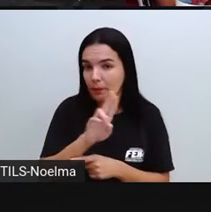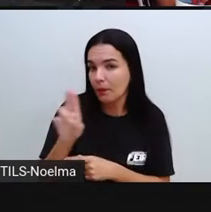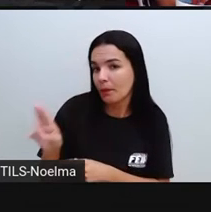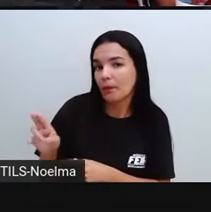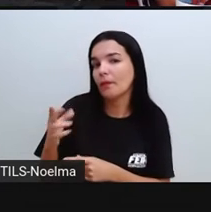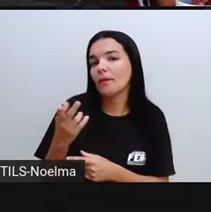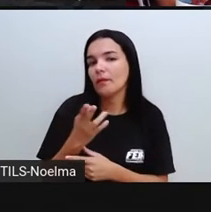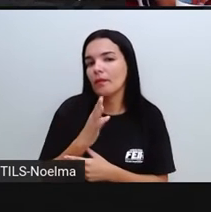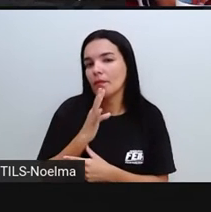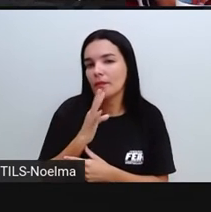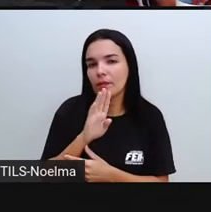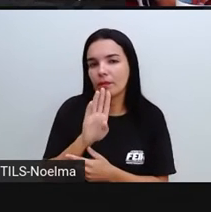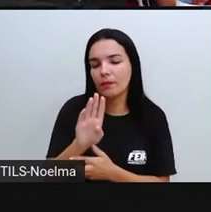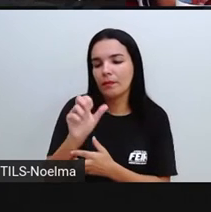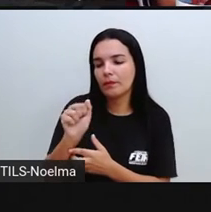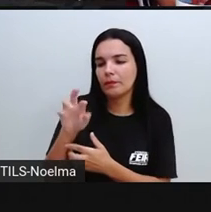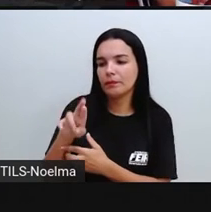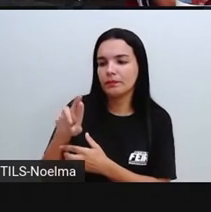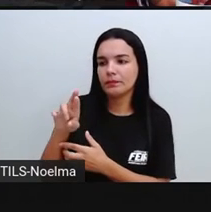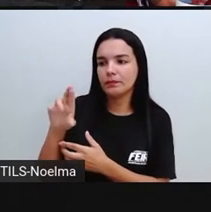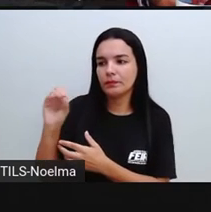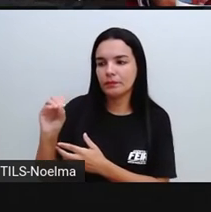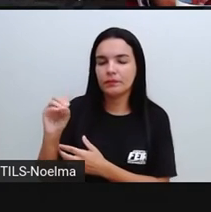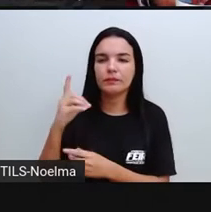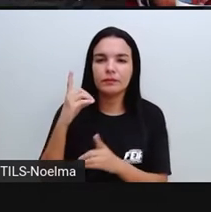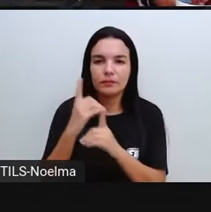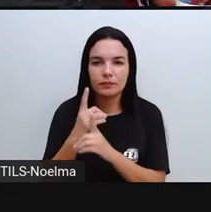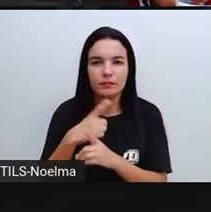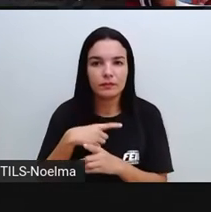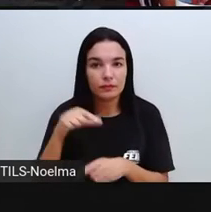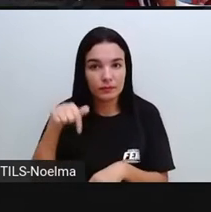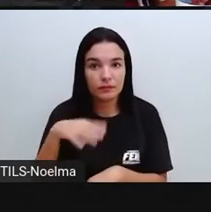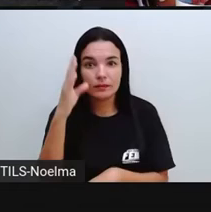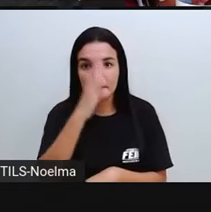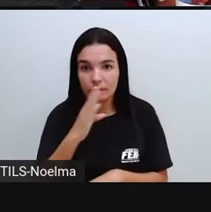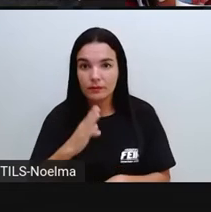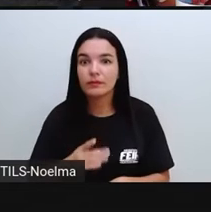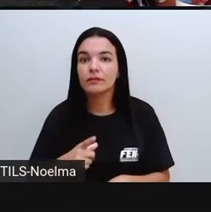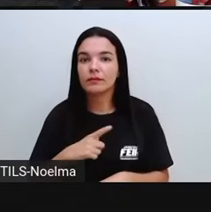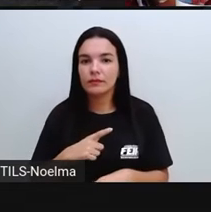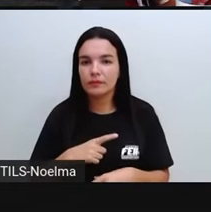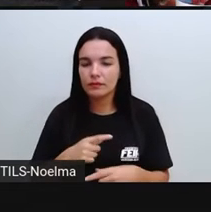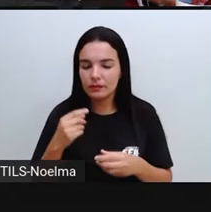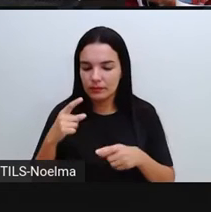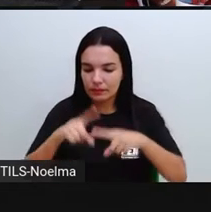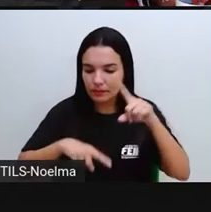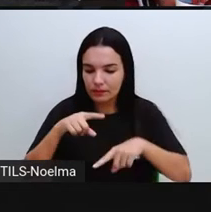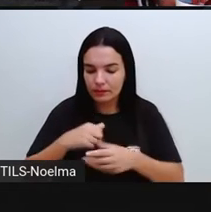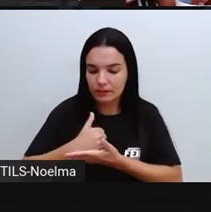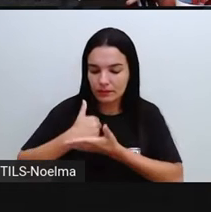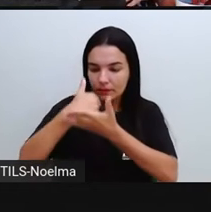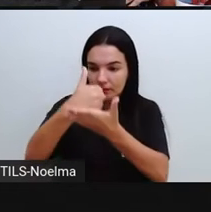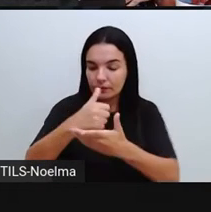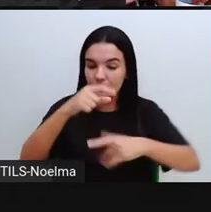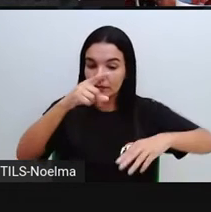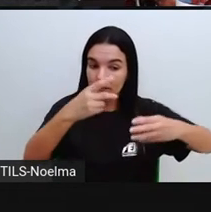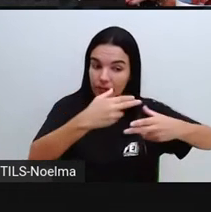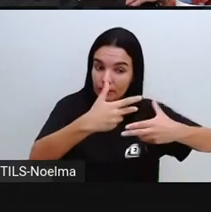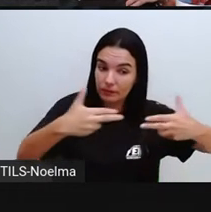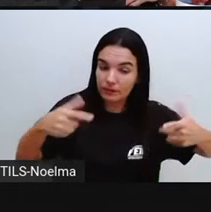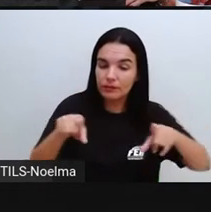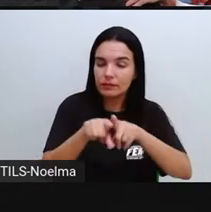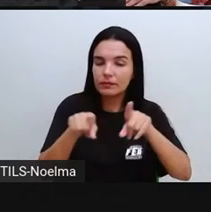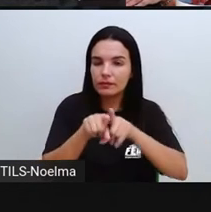tipo de material Que é muito comum aqui no Brasil e em diversas regiões Tanto como matéria-prima de objetos Quanto também para a